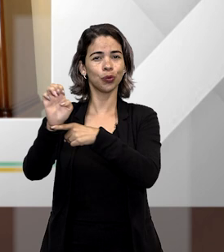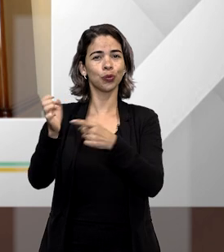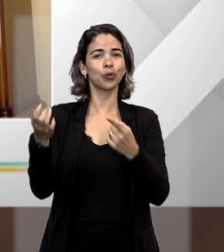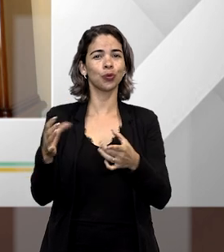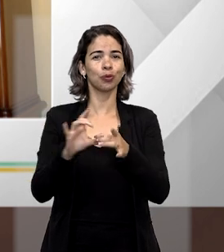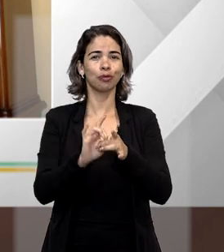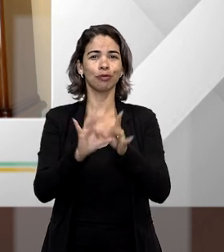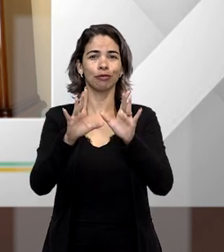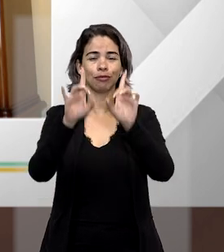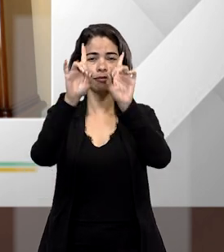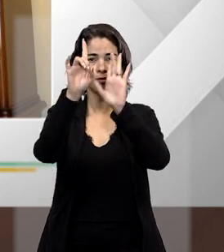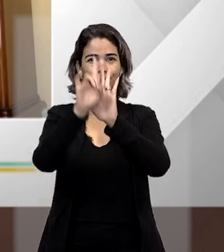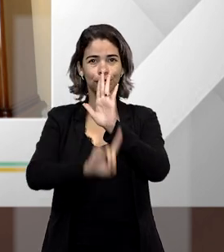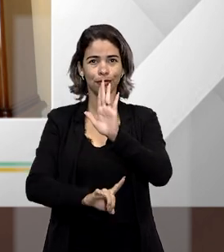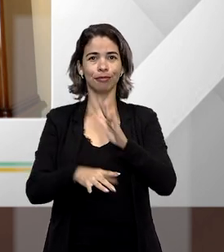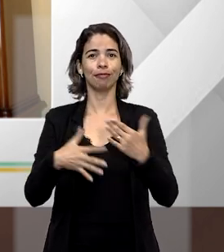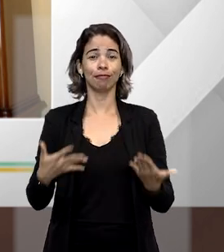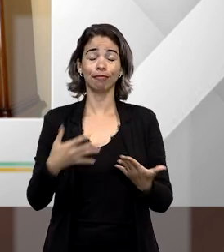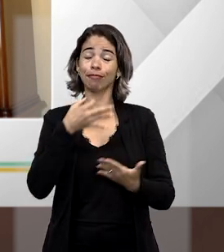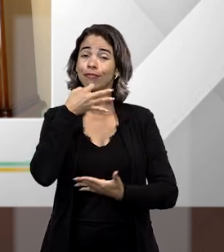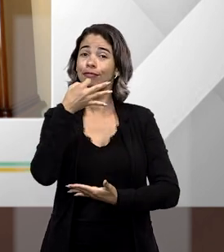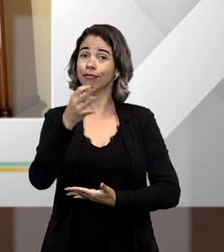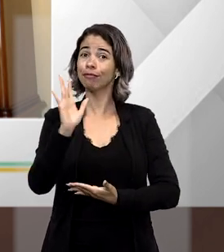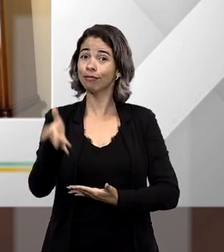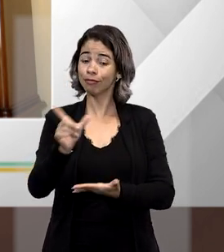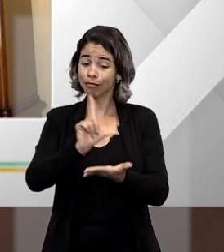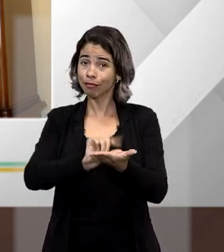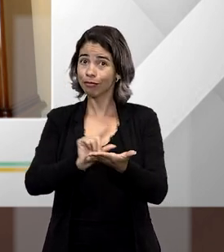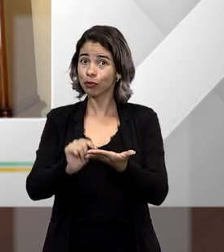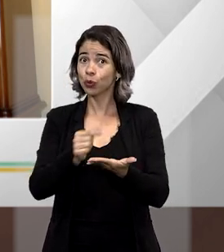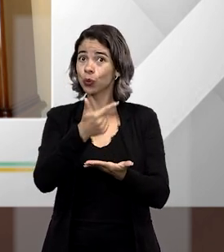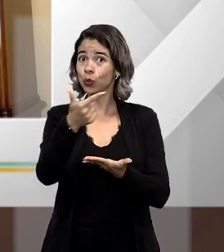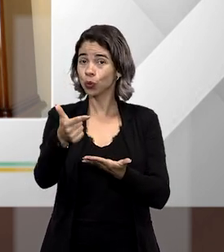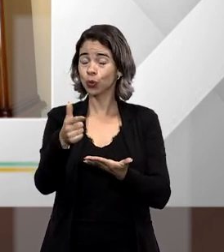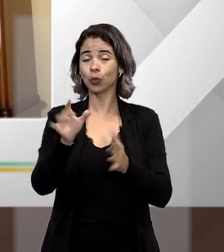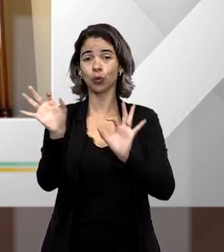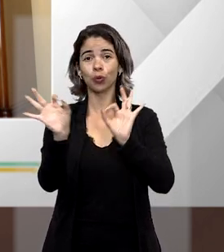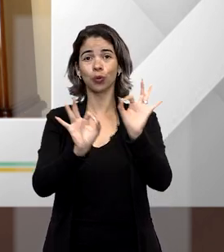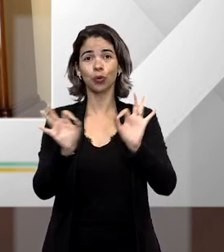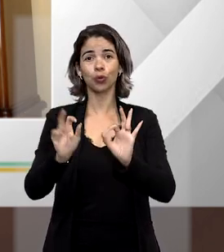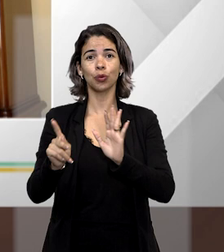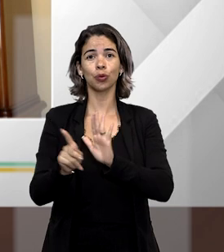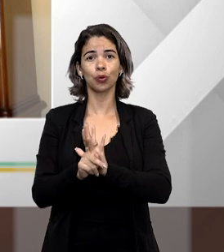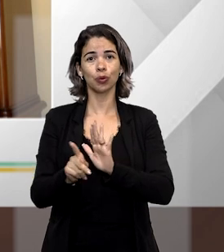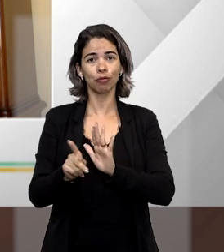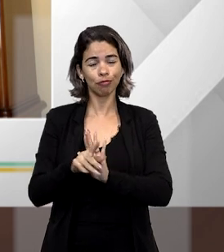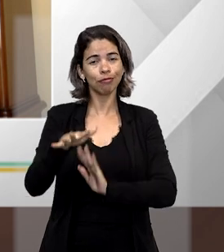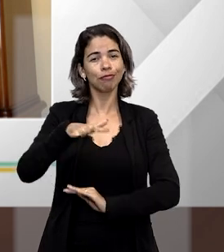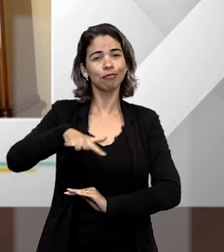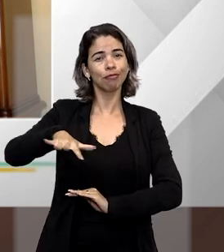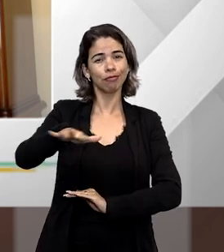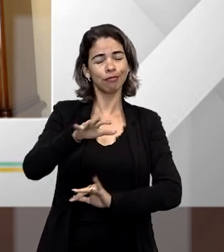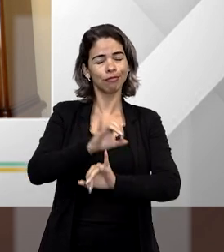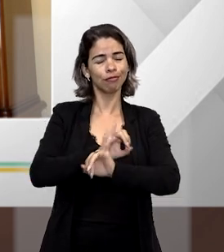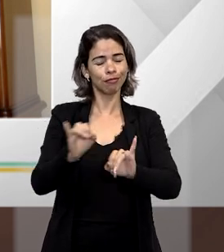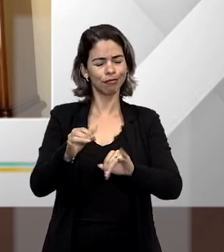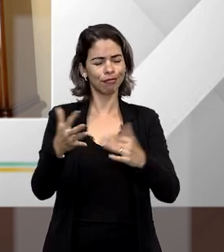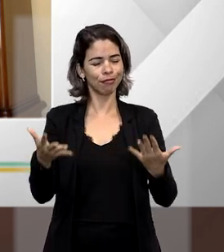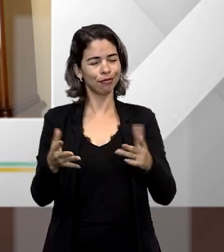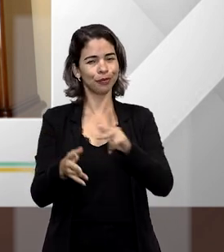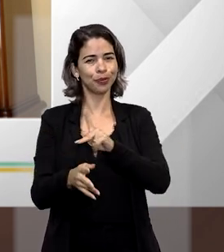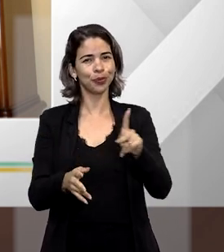Lei 14.197 de 2021, comentada por Artigos, publicação organizada pela editora Juspodium.